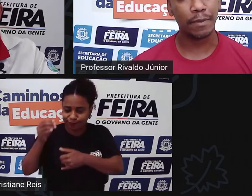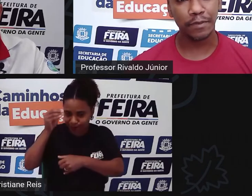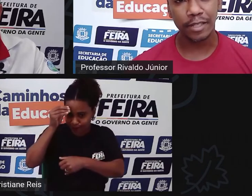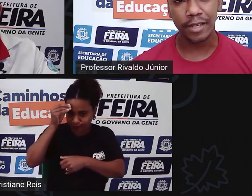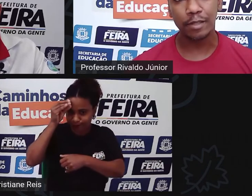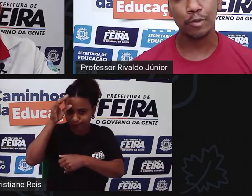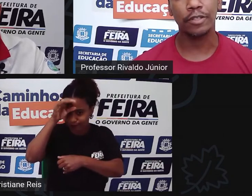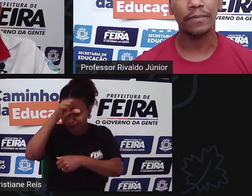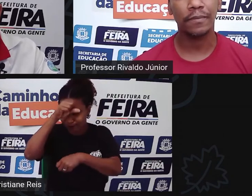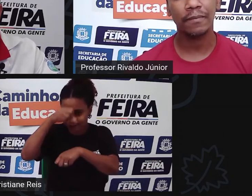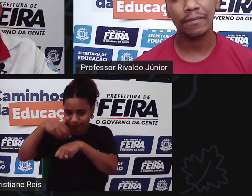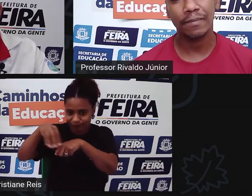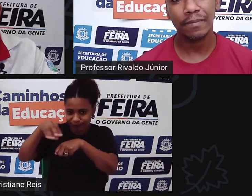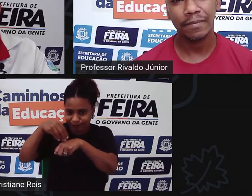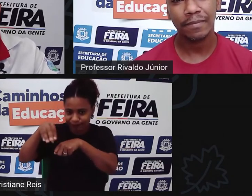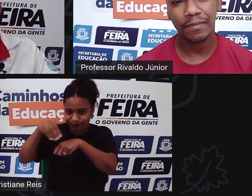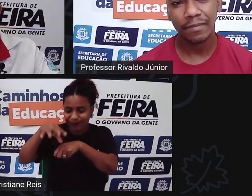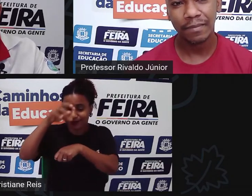poder levar para a vida dela toda